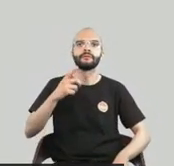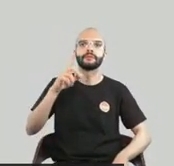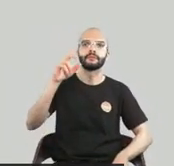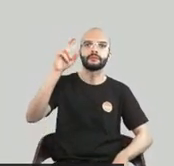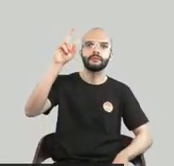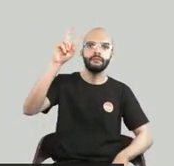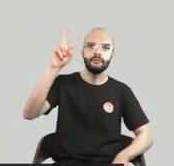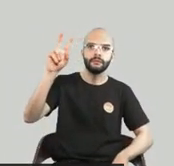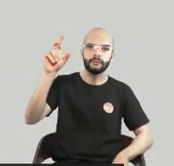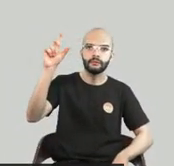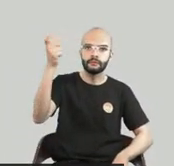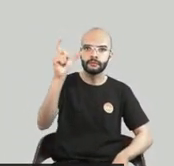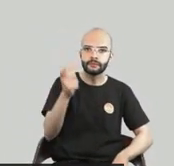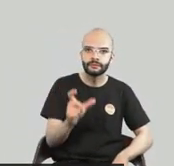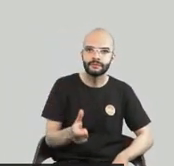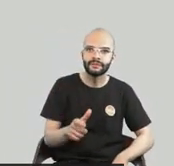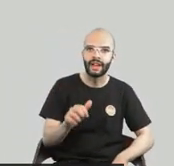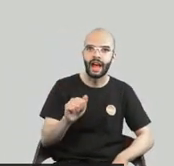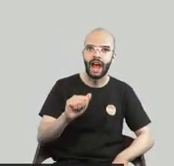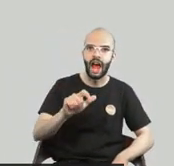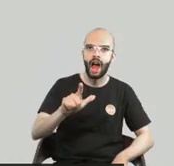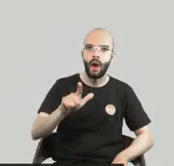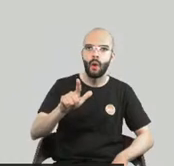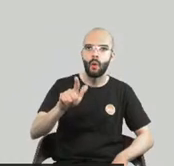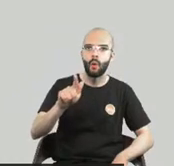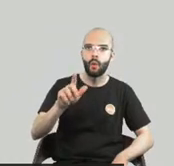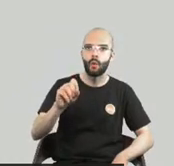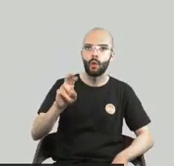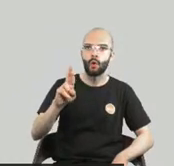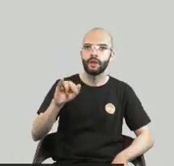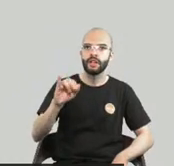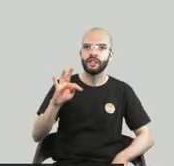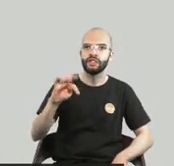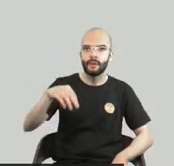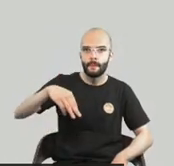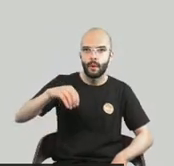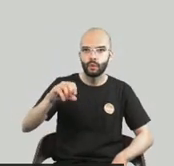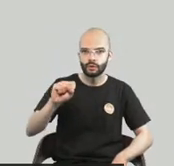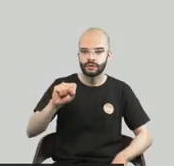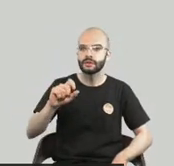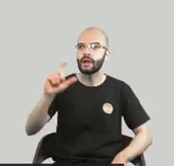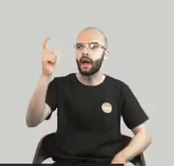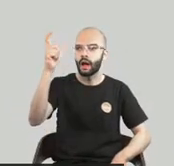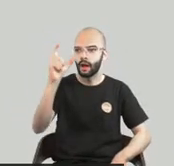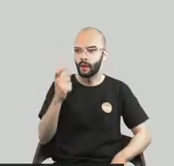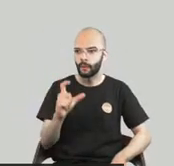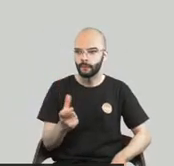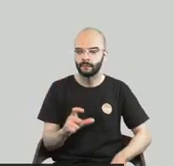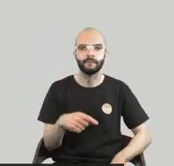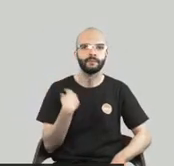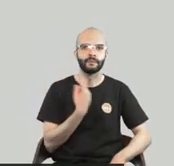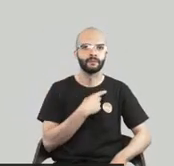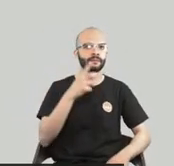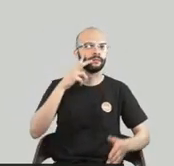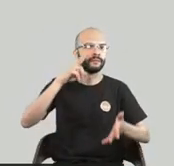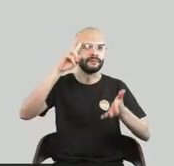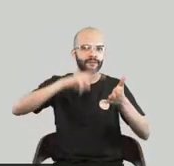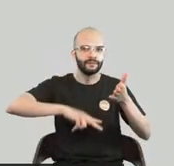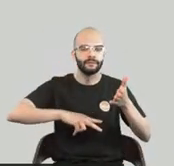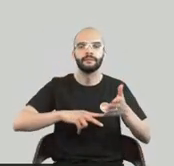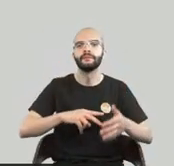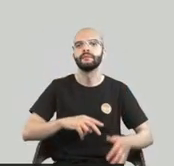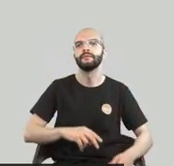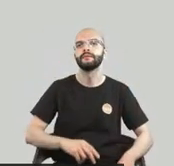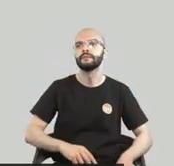uma pergunta que eu tinha preparado aqui com uma também que vem da audiência que de novo trazendo como